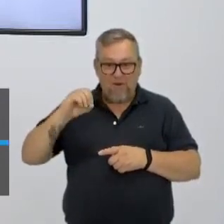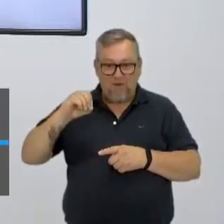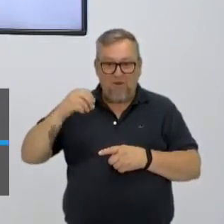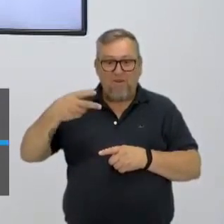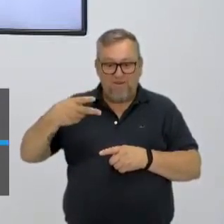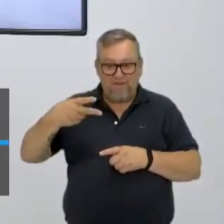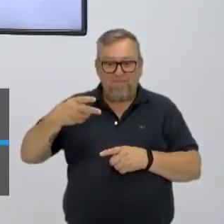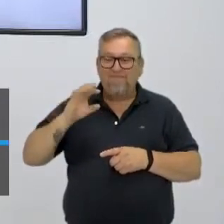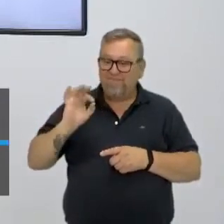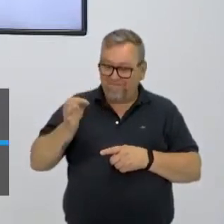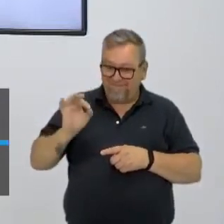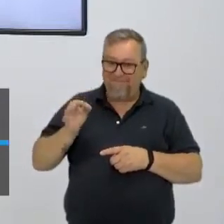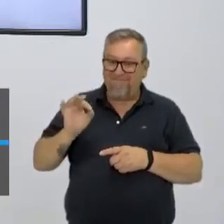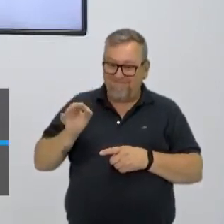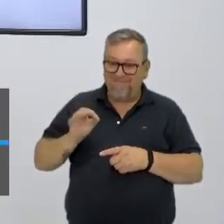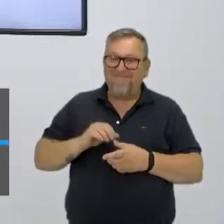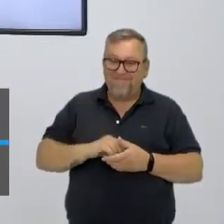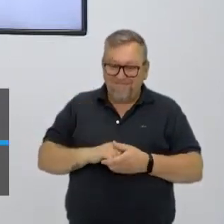CO2.